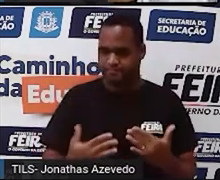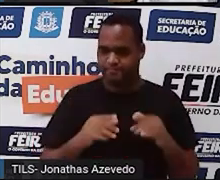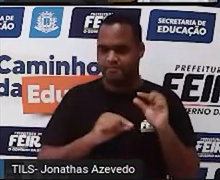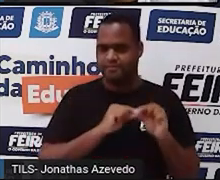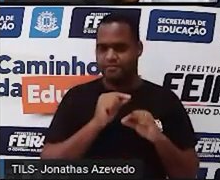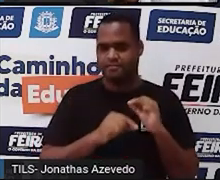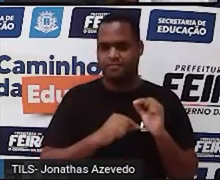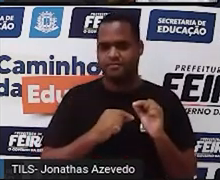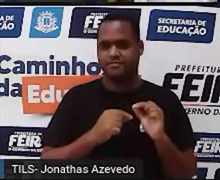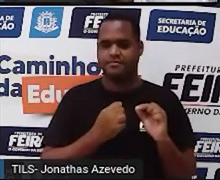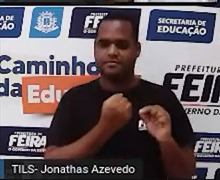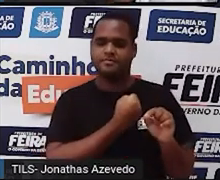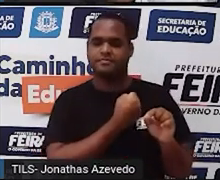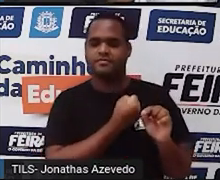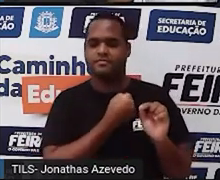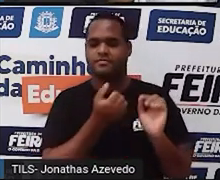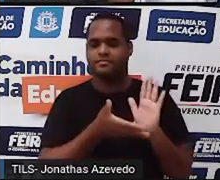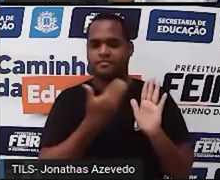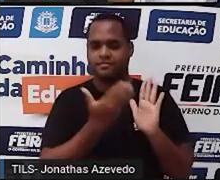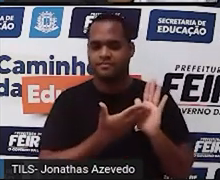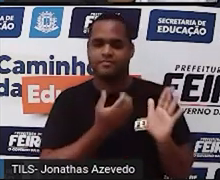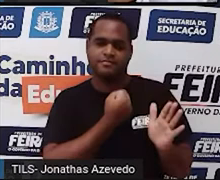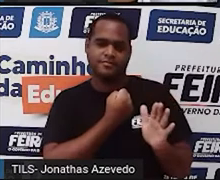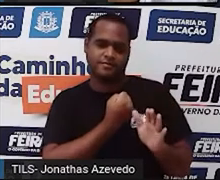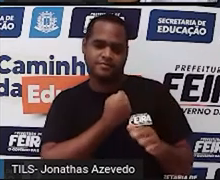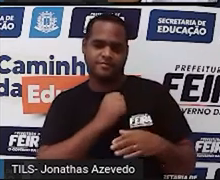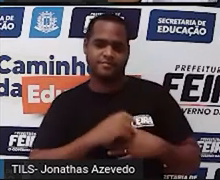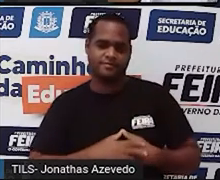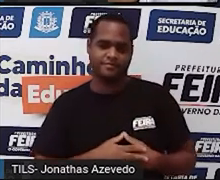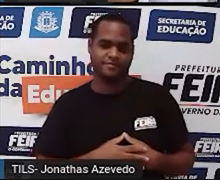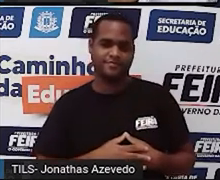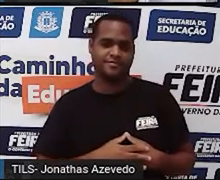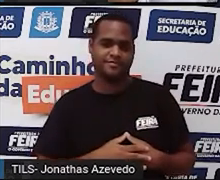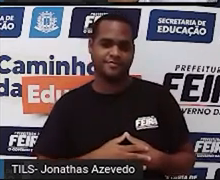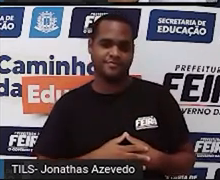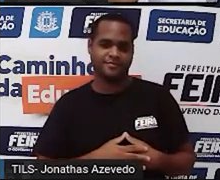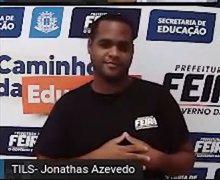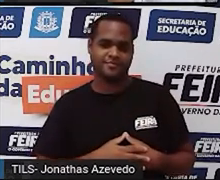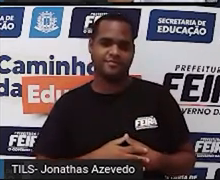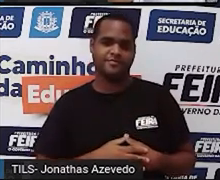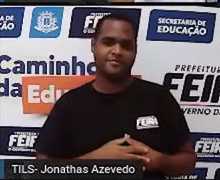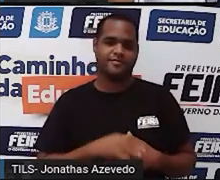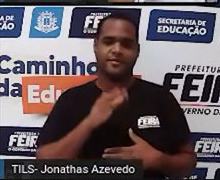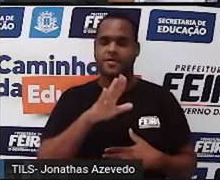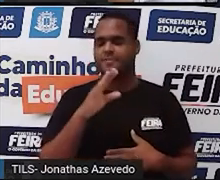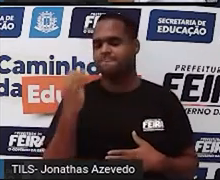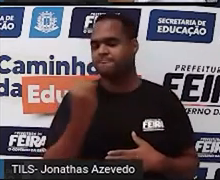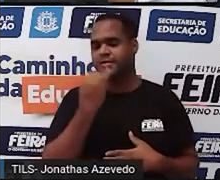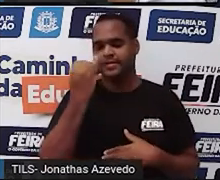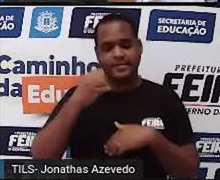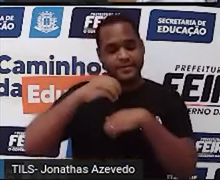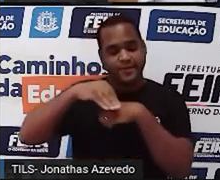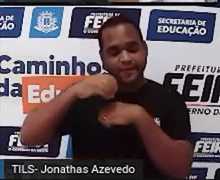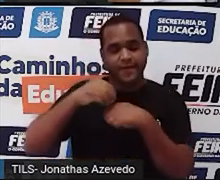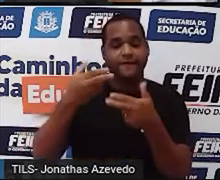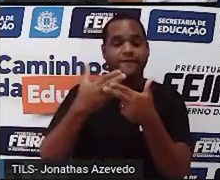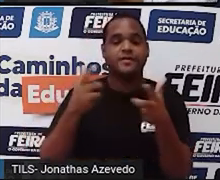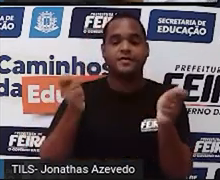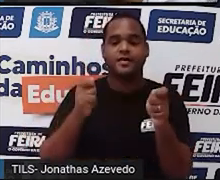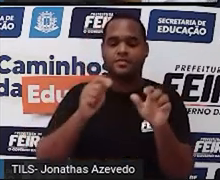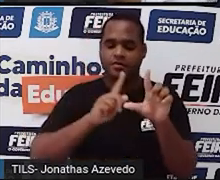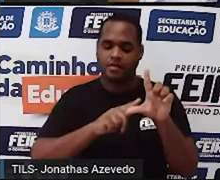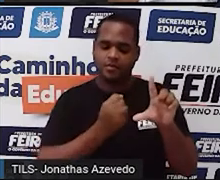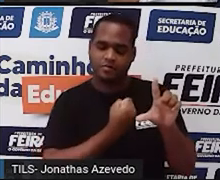cálculo numérico, tá? Mas, a forte contribuição dele mesmo foi na